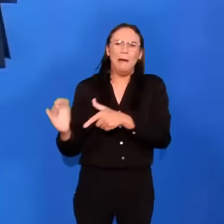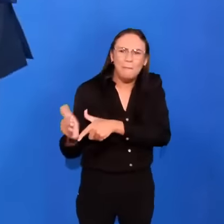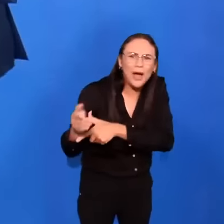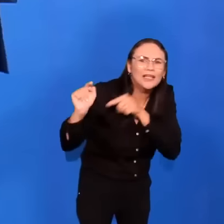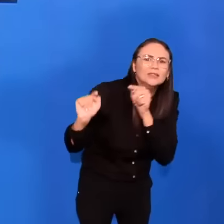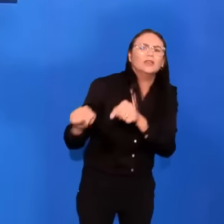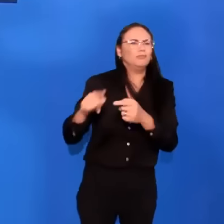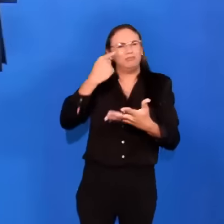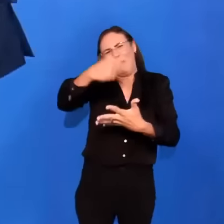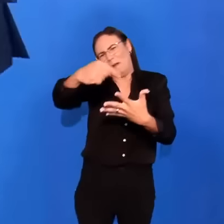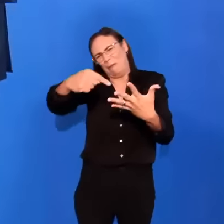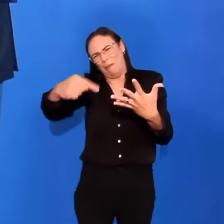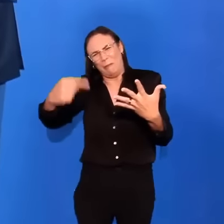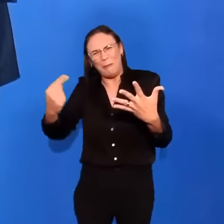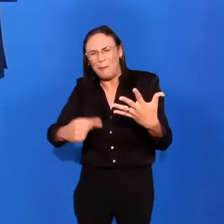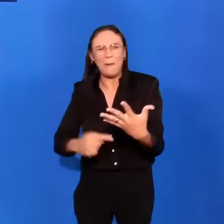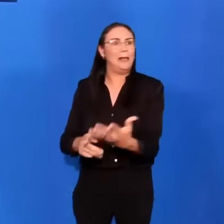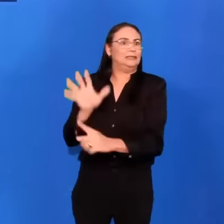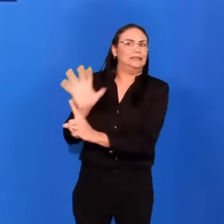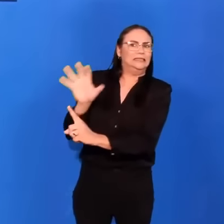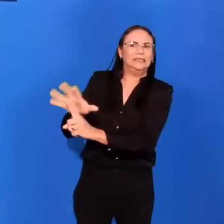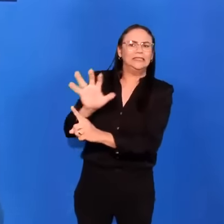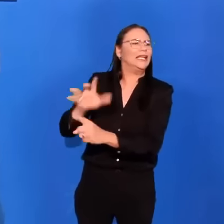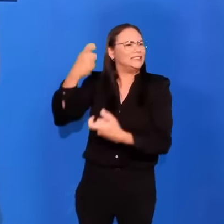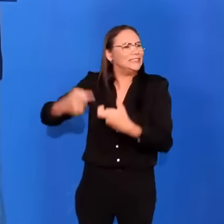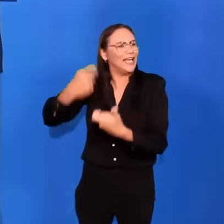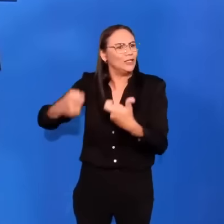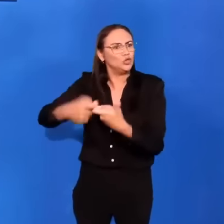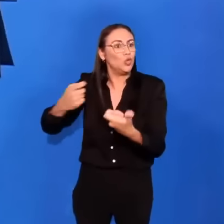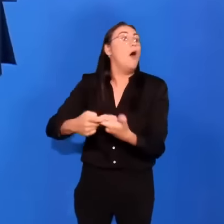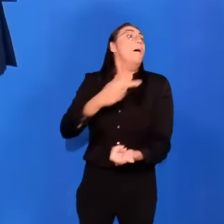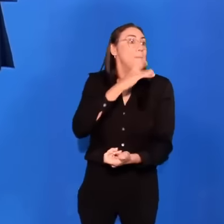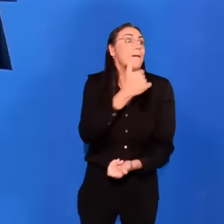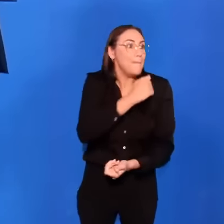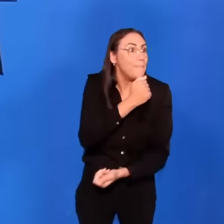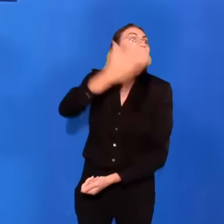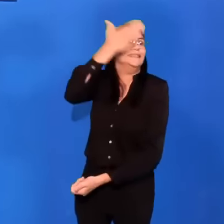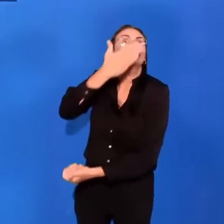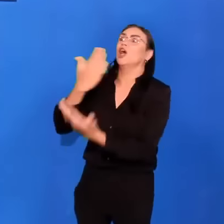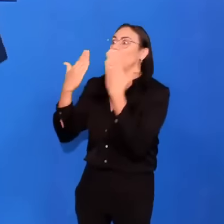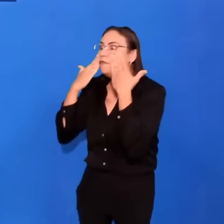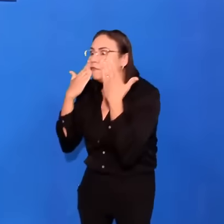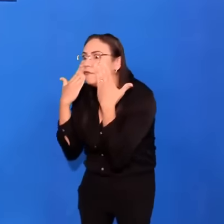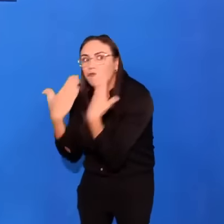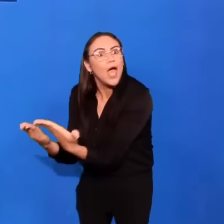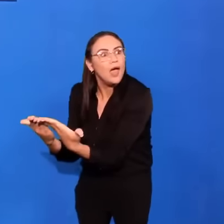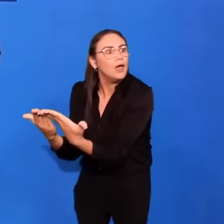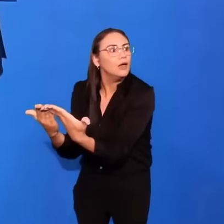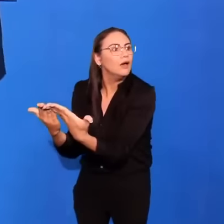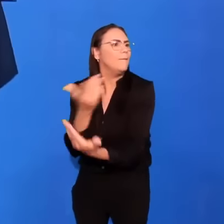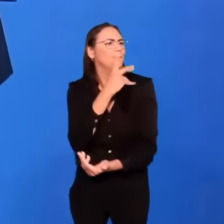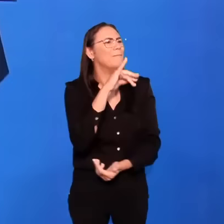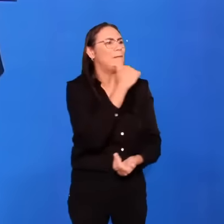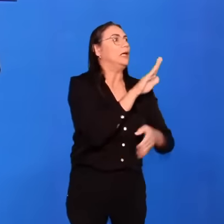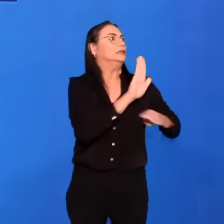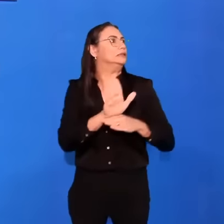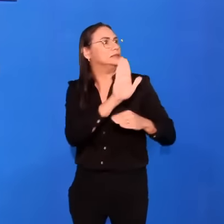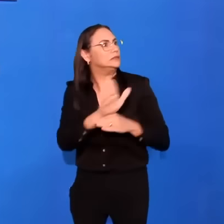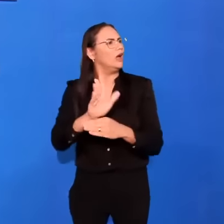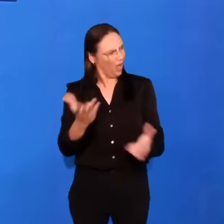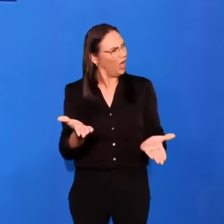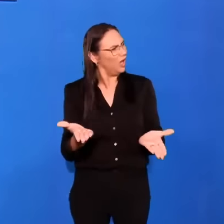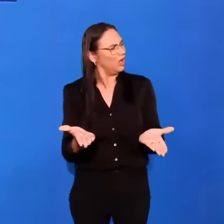toda sorte de perversão sexual, debaixo das barbas desses pais. Que na verdade estão patrocinando tais coisas.